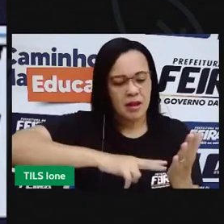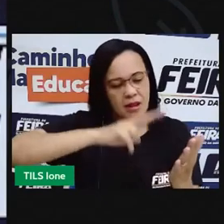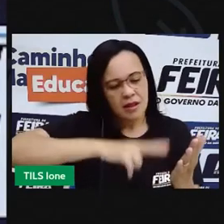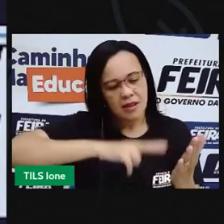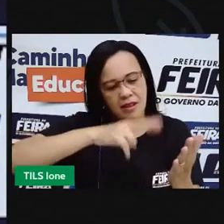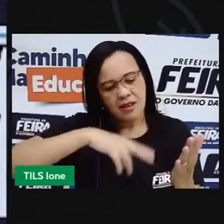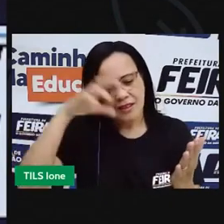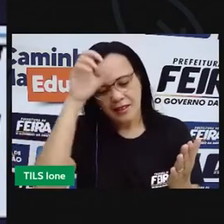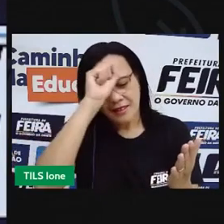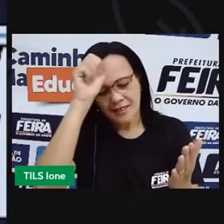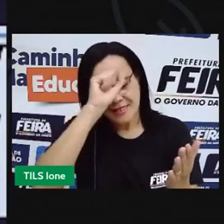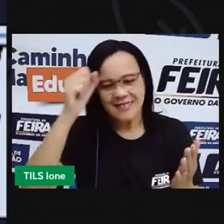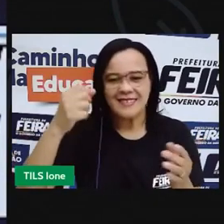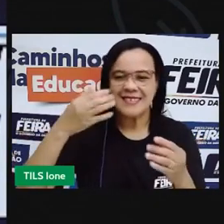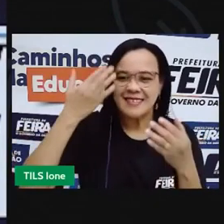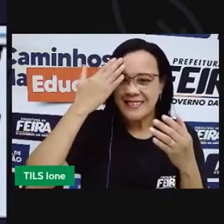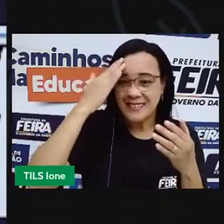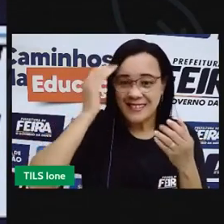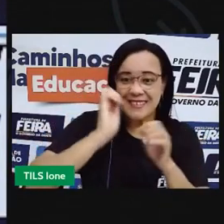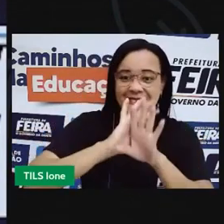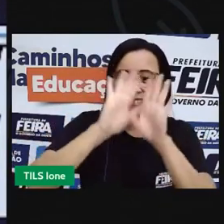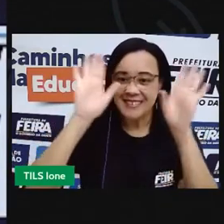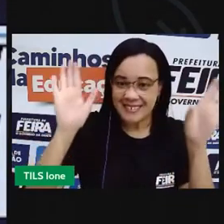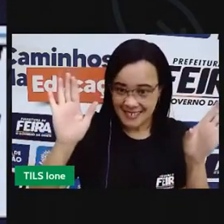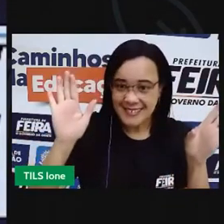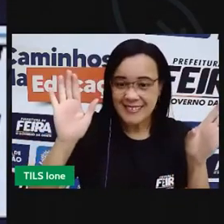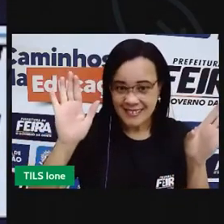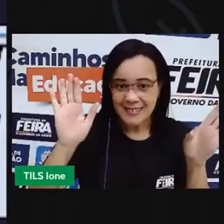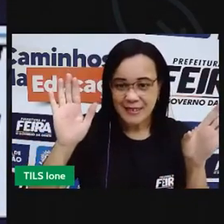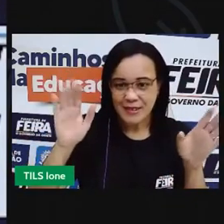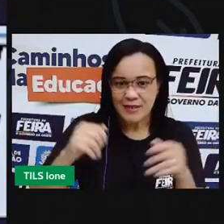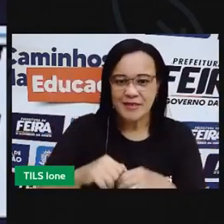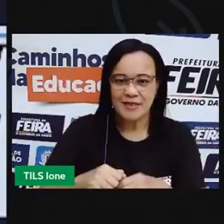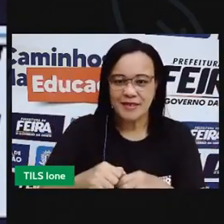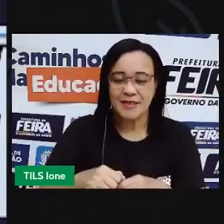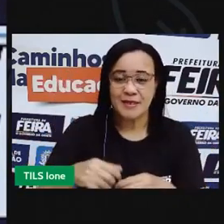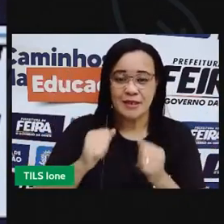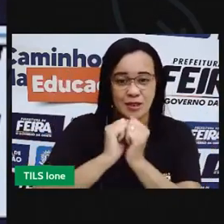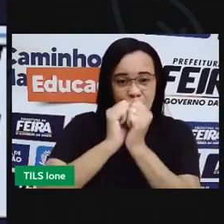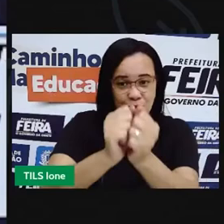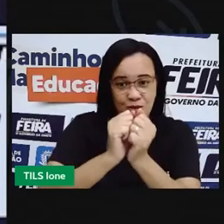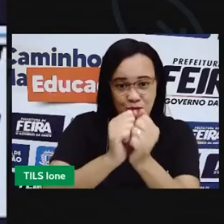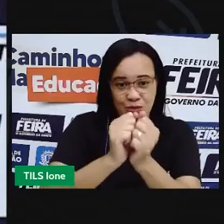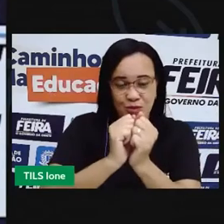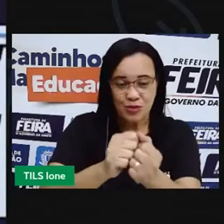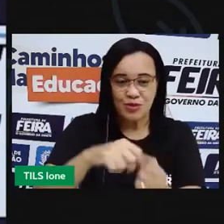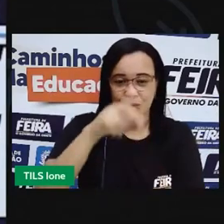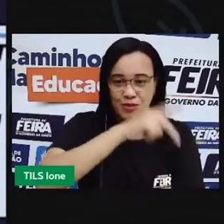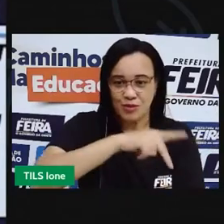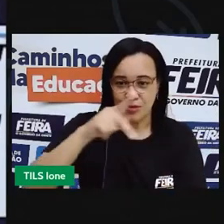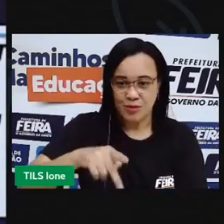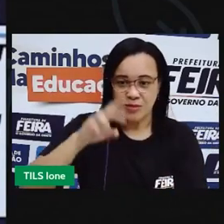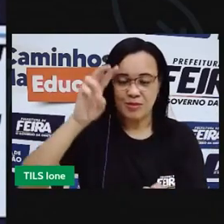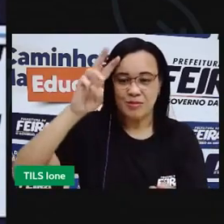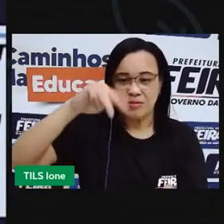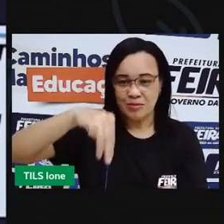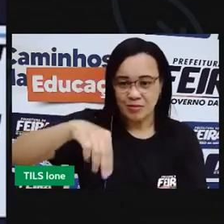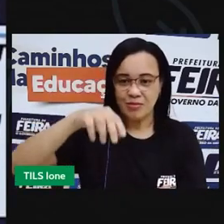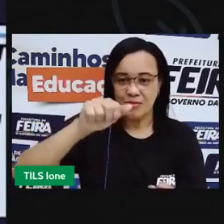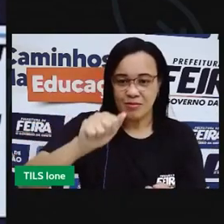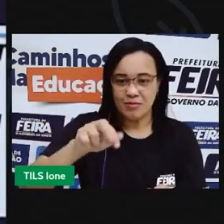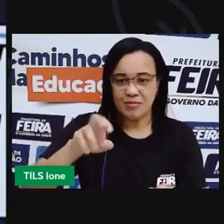compreender. Tenha a colaboração aqui, da sua própria, a escrever pequenos